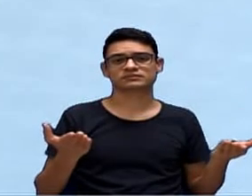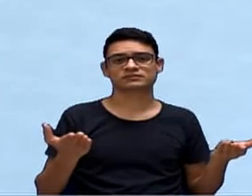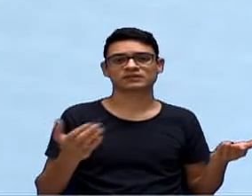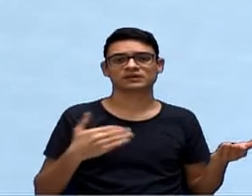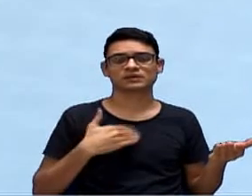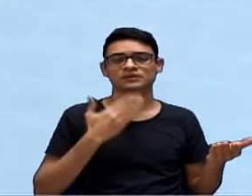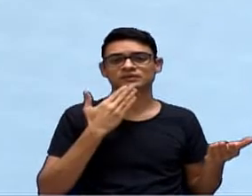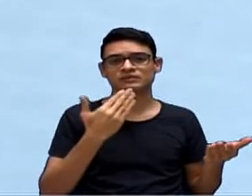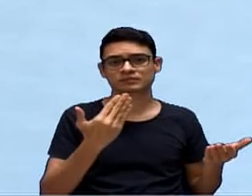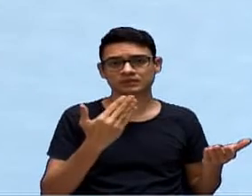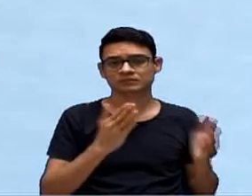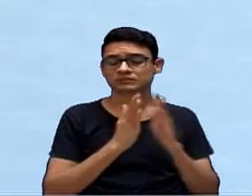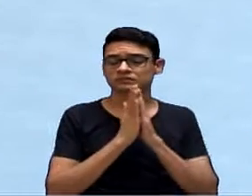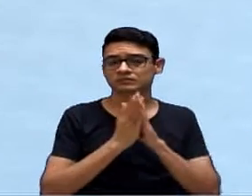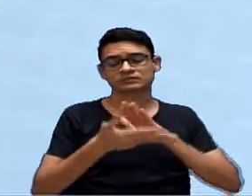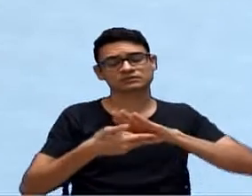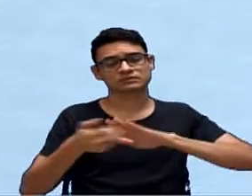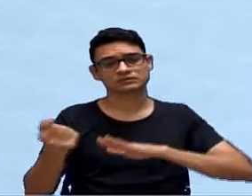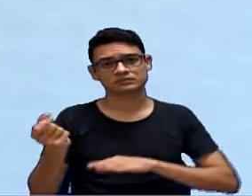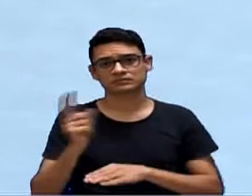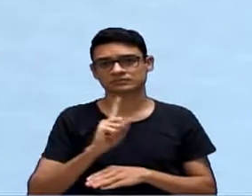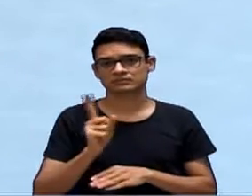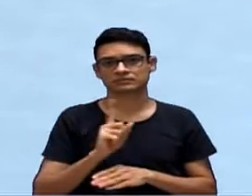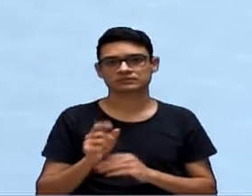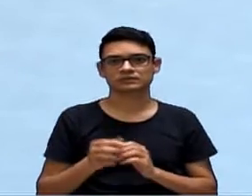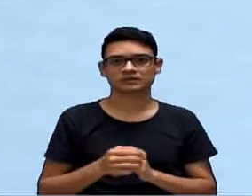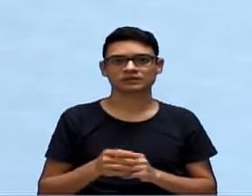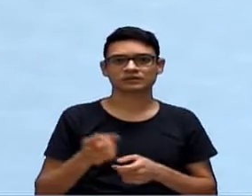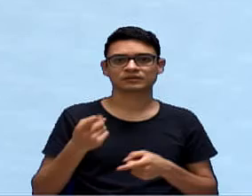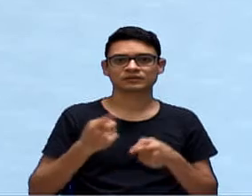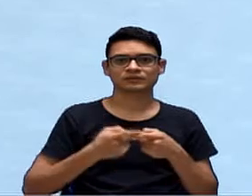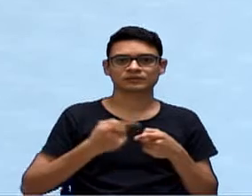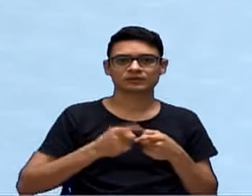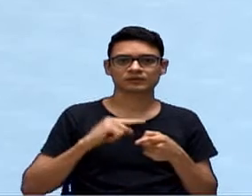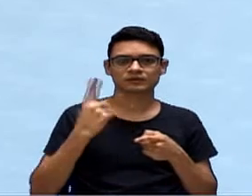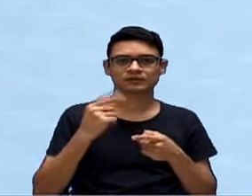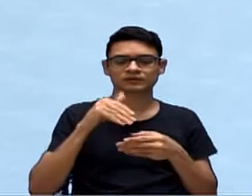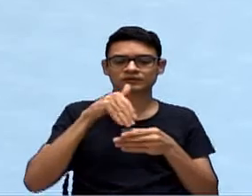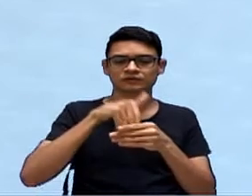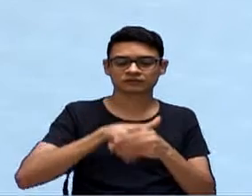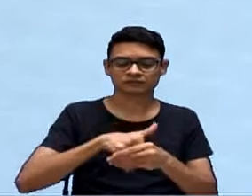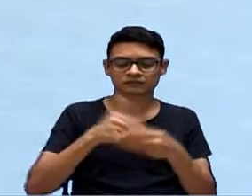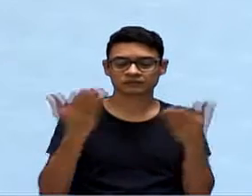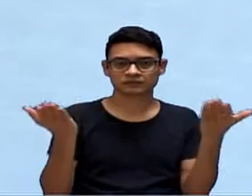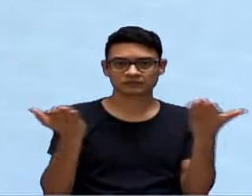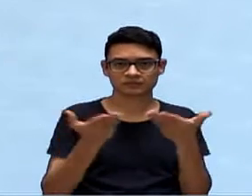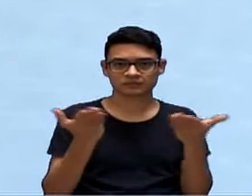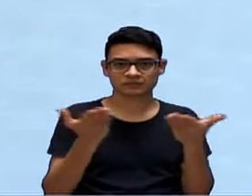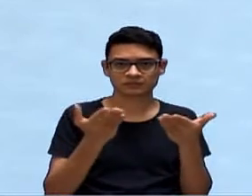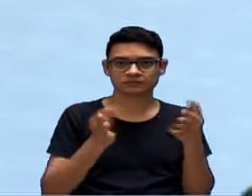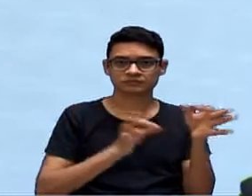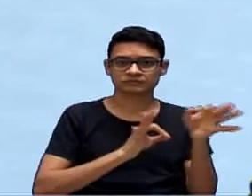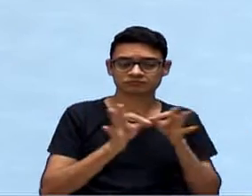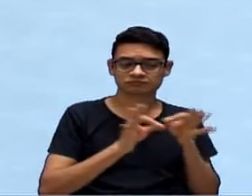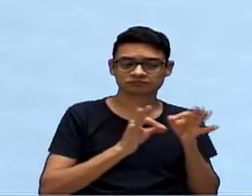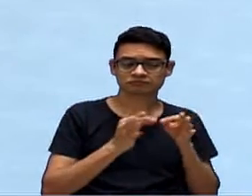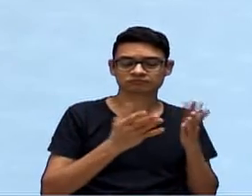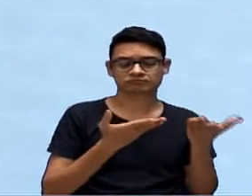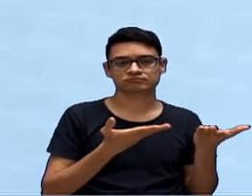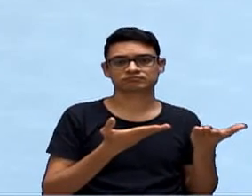não retirada, né, do projeto para que nós pudéssemos votar ainda hoje já o PL.